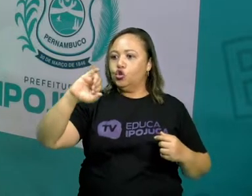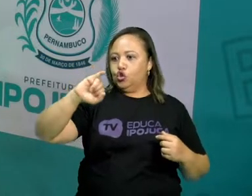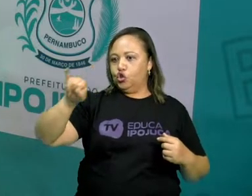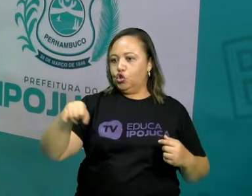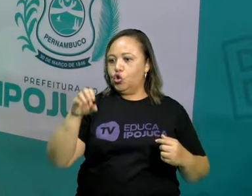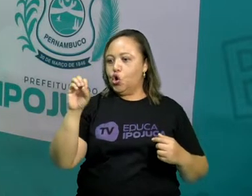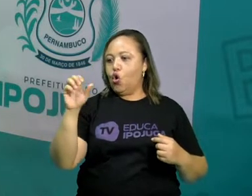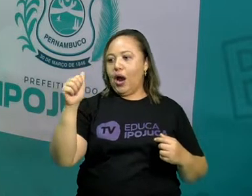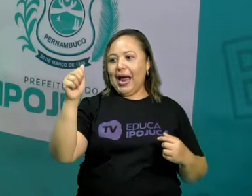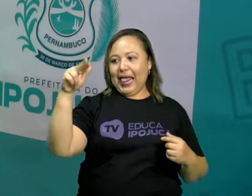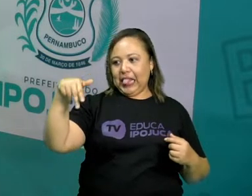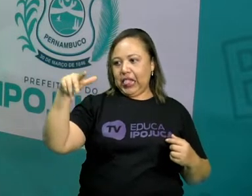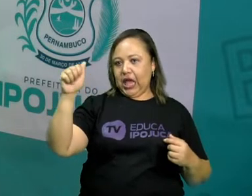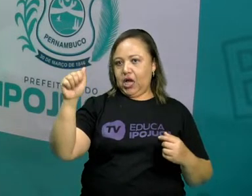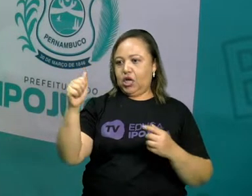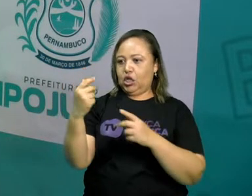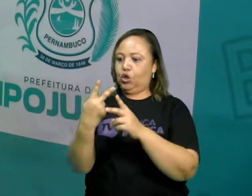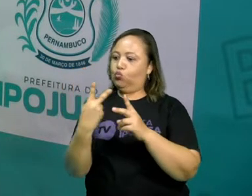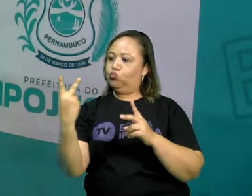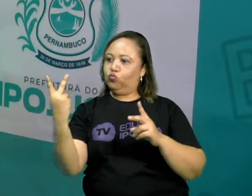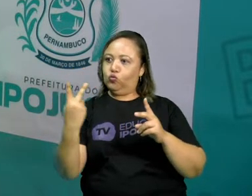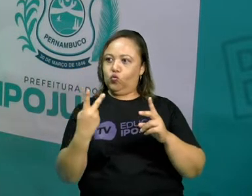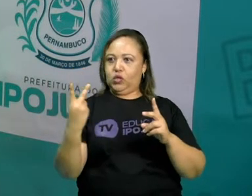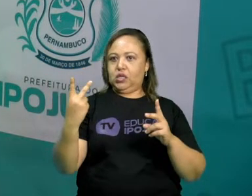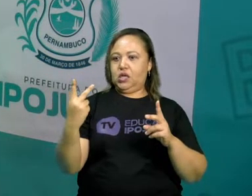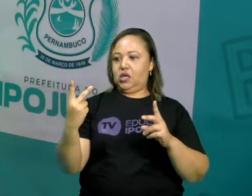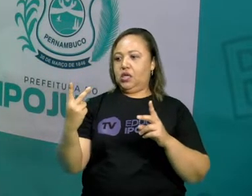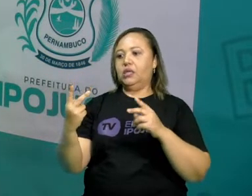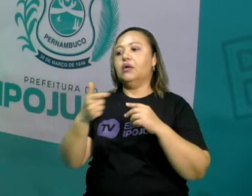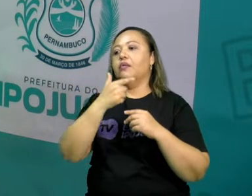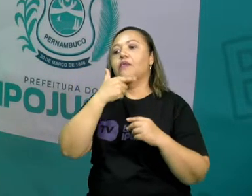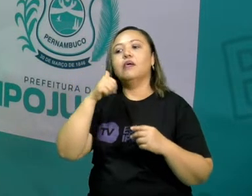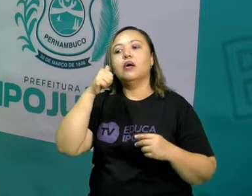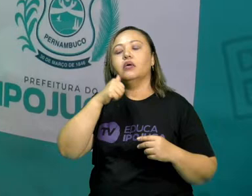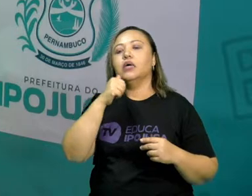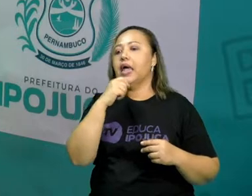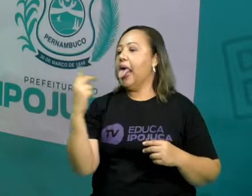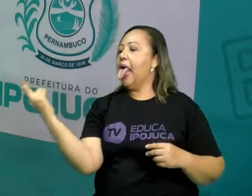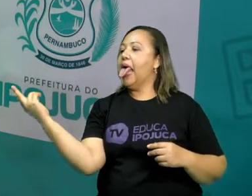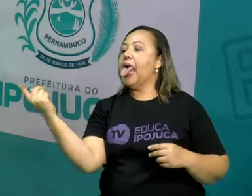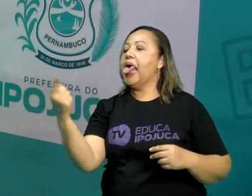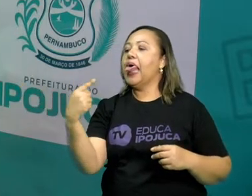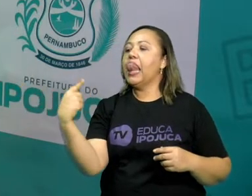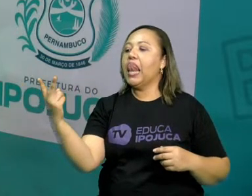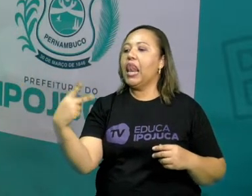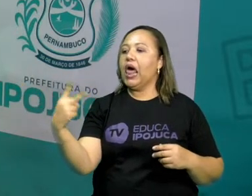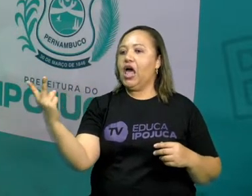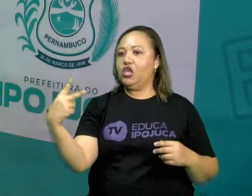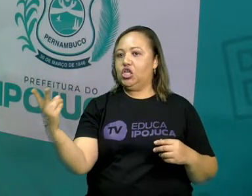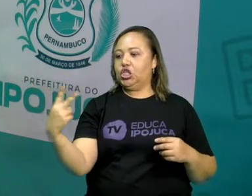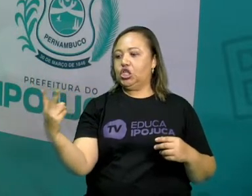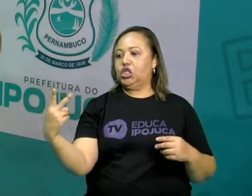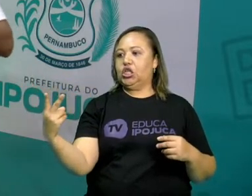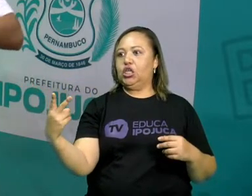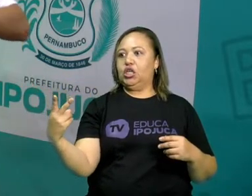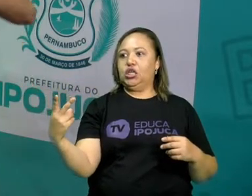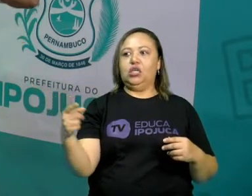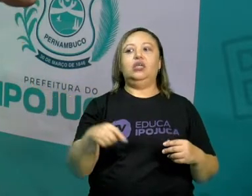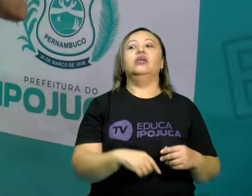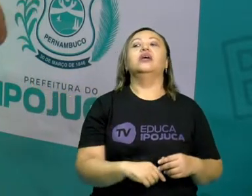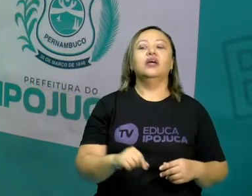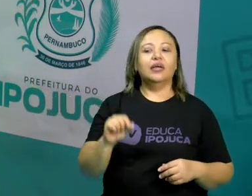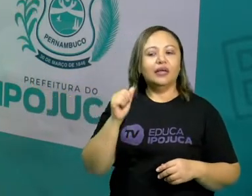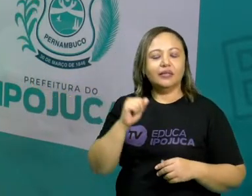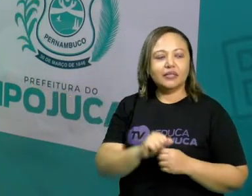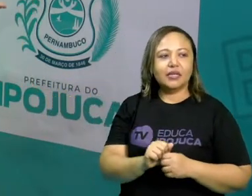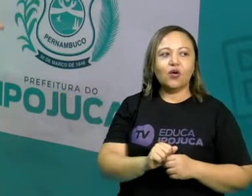já são duas pessoas. Então, elas vieram. Então, quando a gente faz uma leitura de algum texto, que a